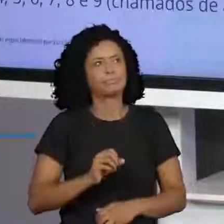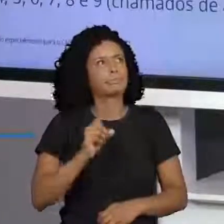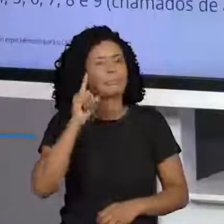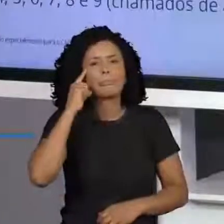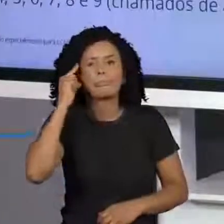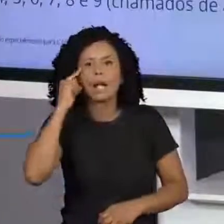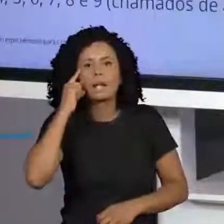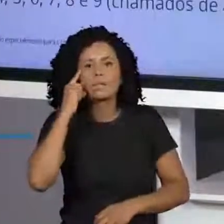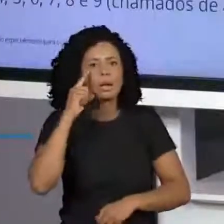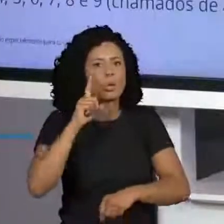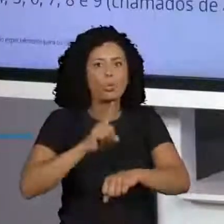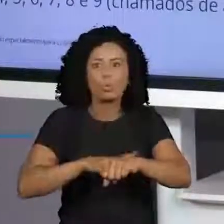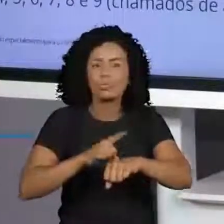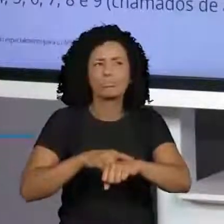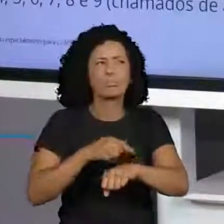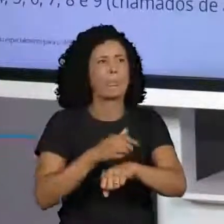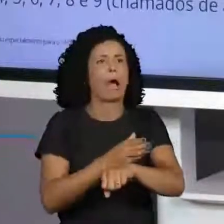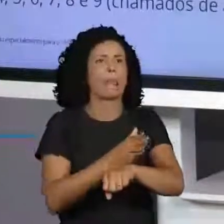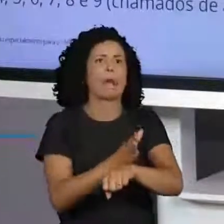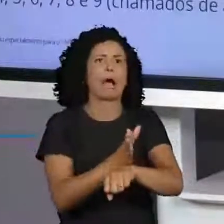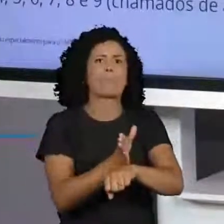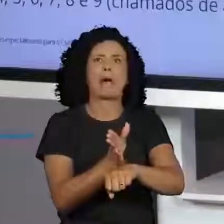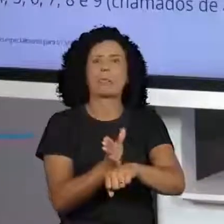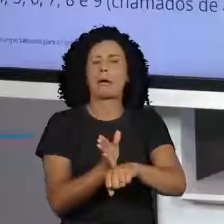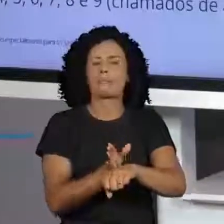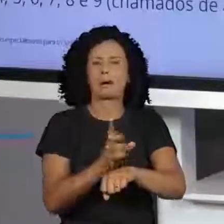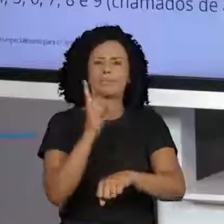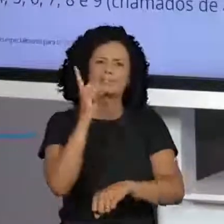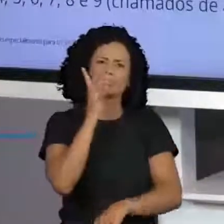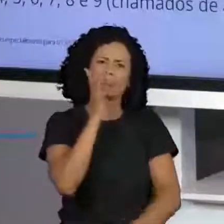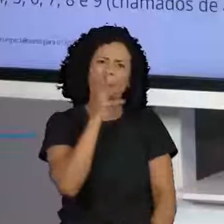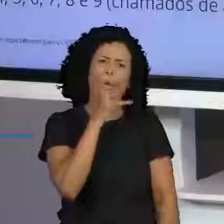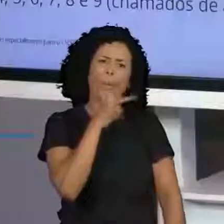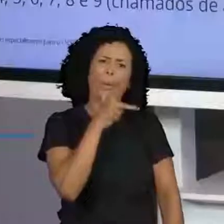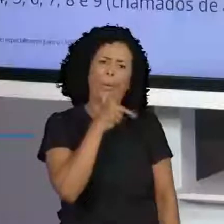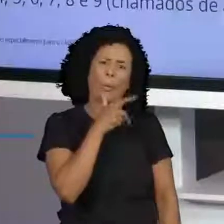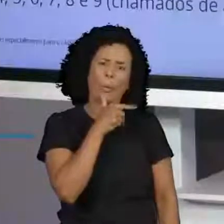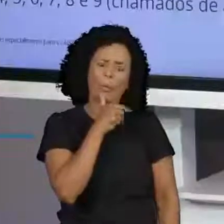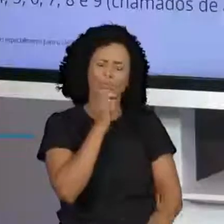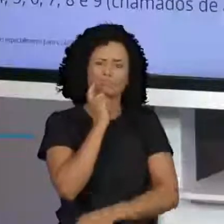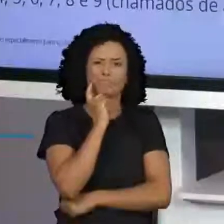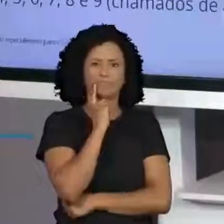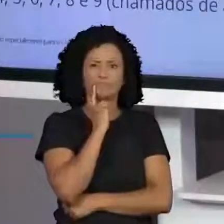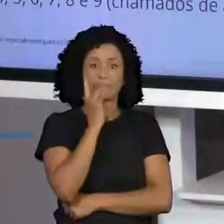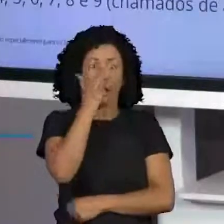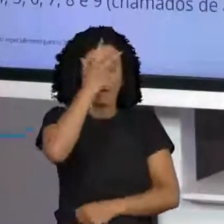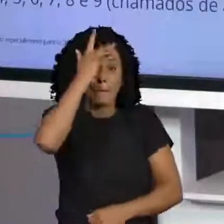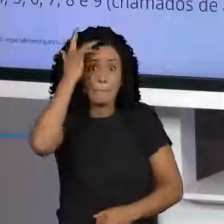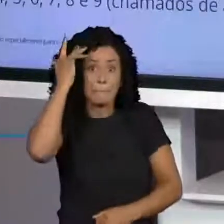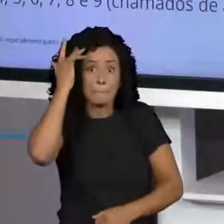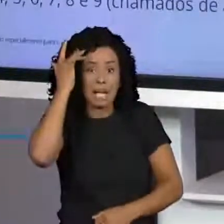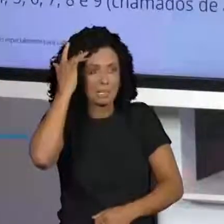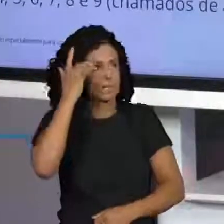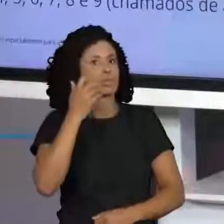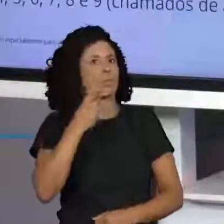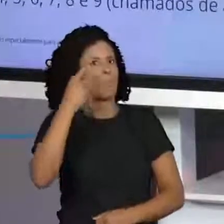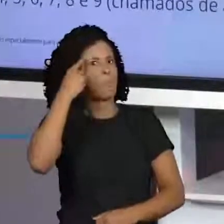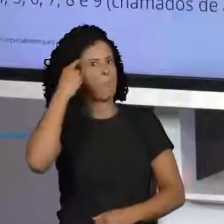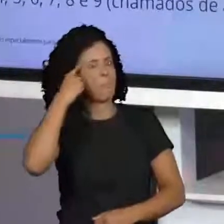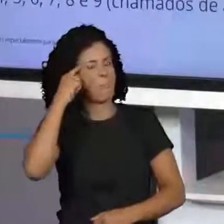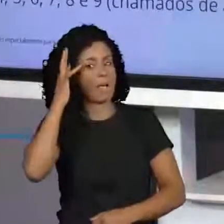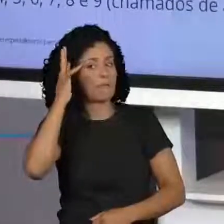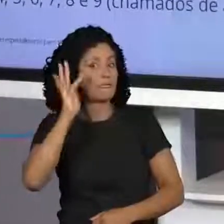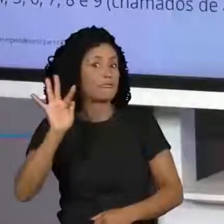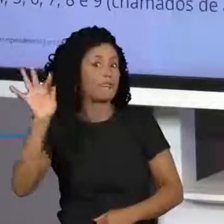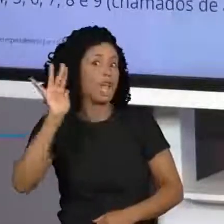gente. Olha o tempo que a gente ia perder. Foi lá que os matemáticos, alguns pensadores, os filósofos,